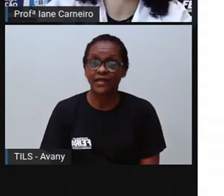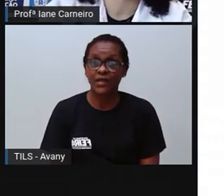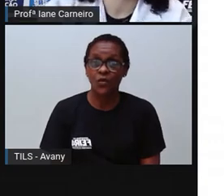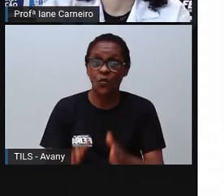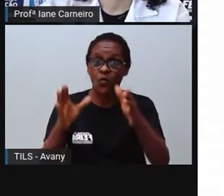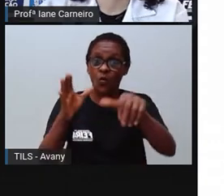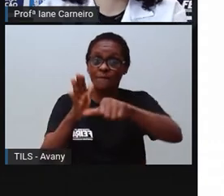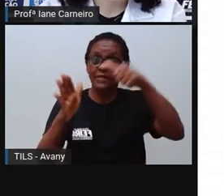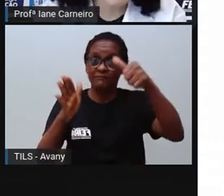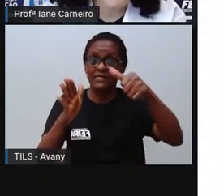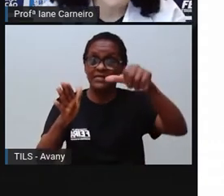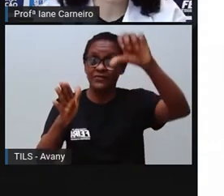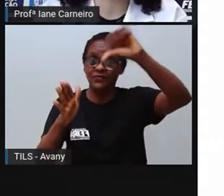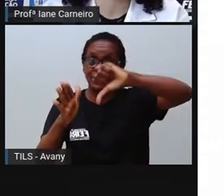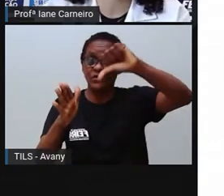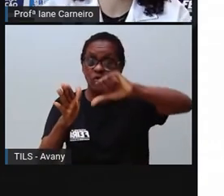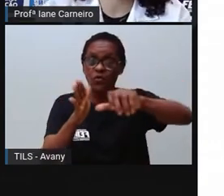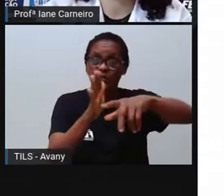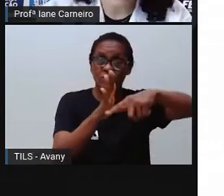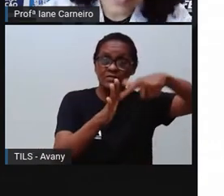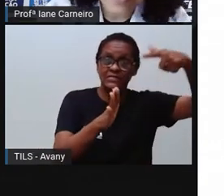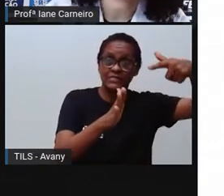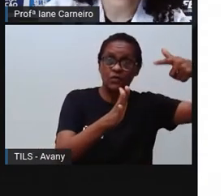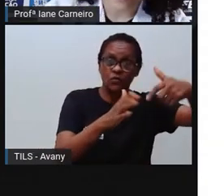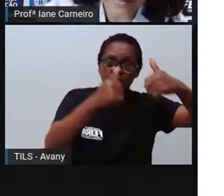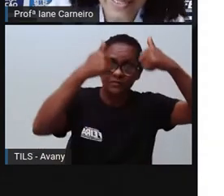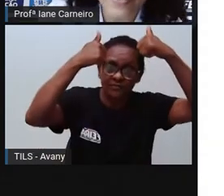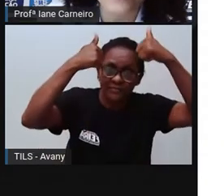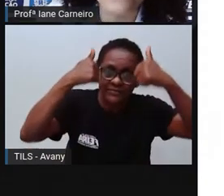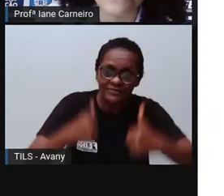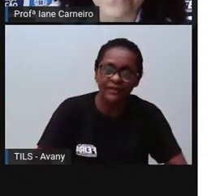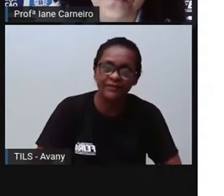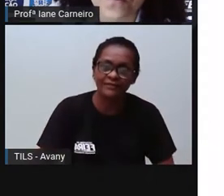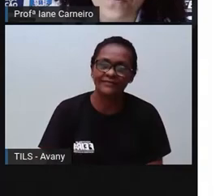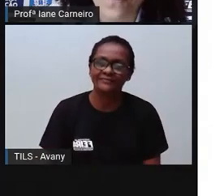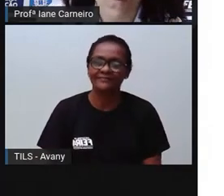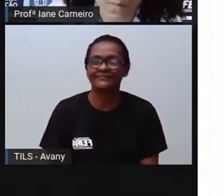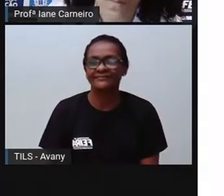pode entrar na cozinha, ainda mais se ela estiver sozinha, tá certo?